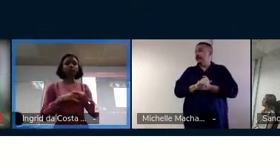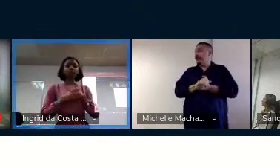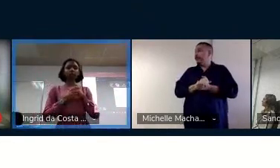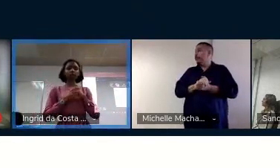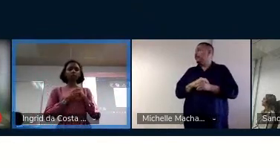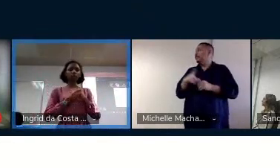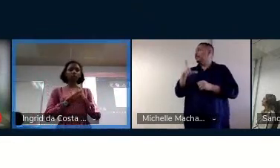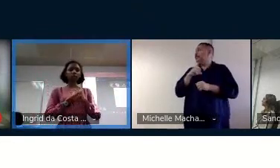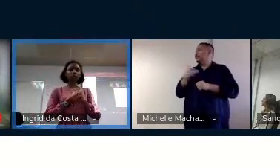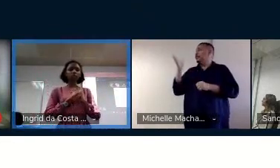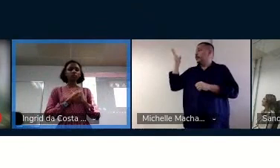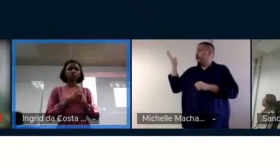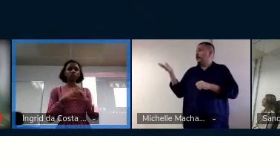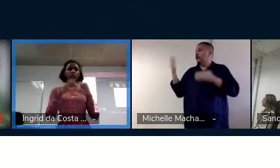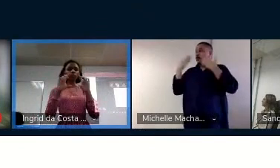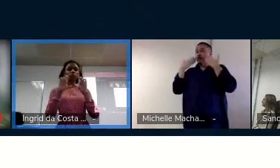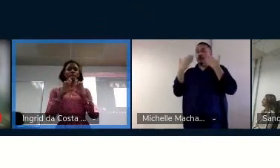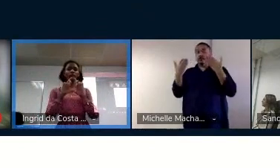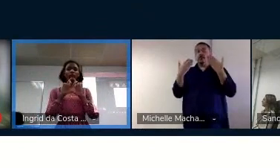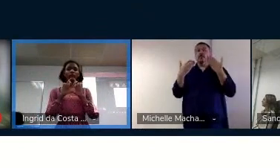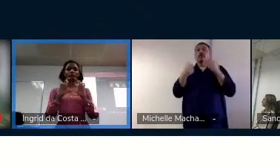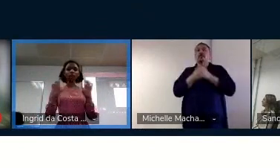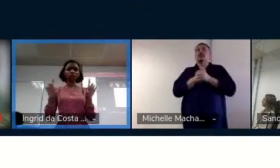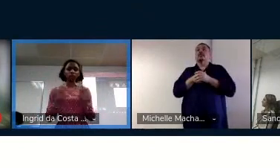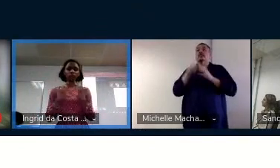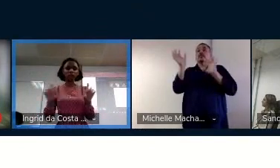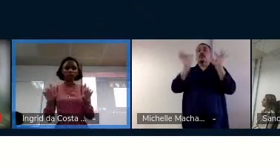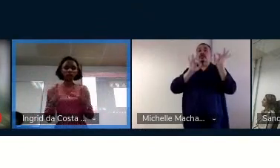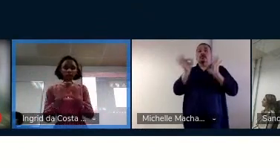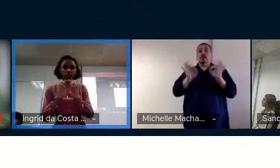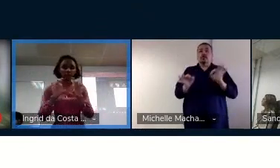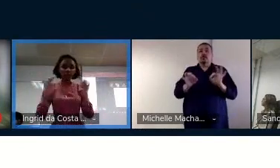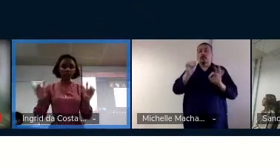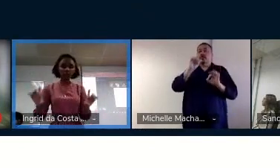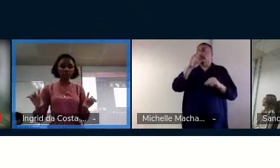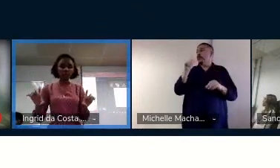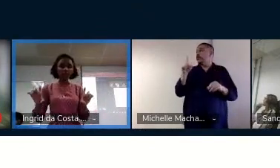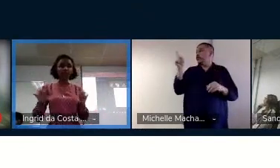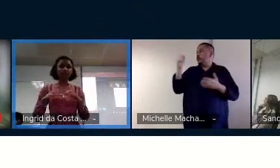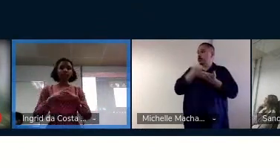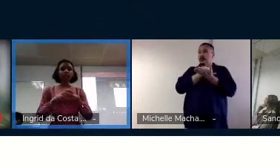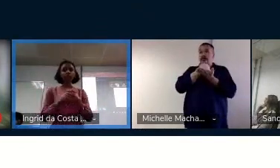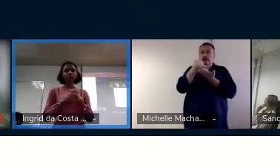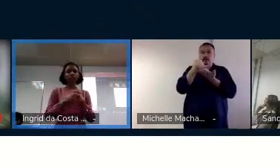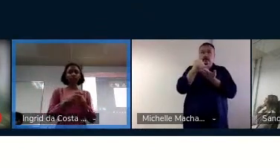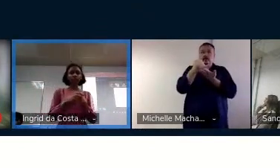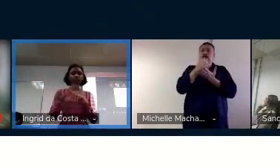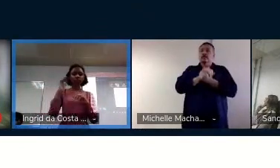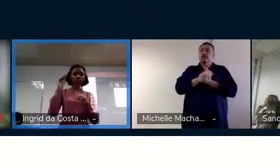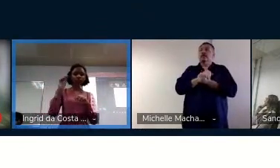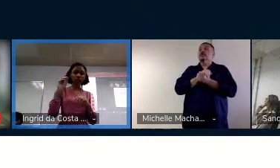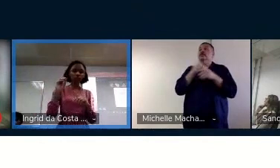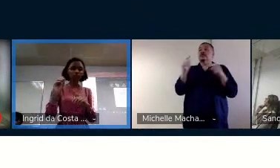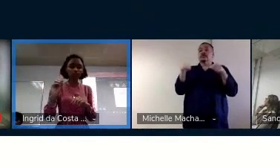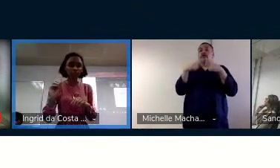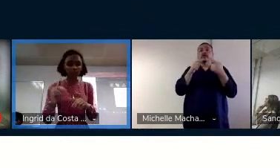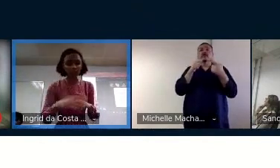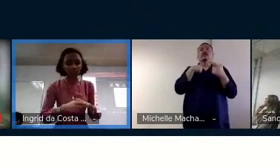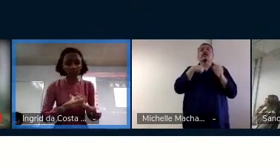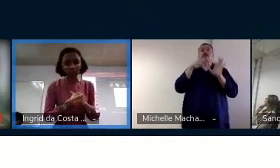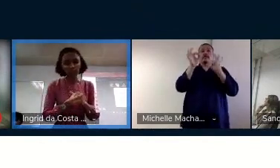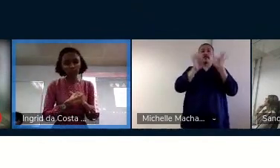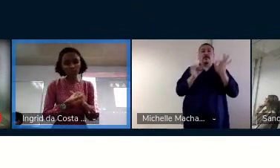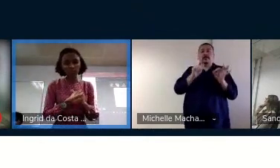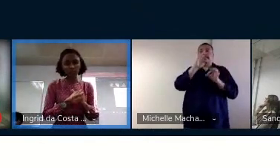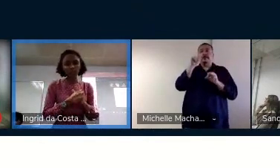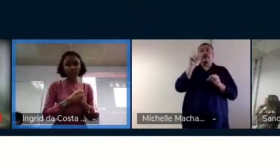Aqui tem a demonstração de um plano de aula, a parte da introdução. Então, dentro do plano de aula, tem